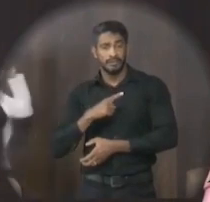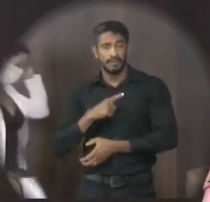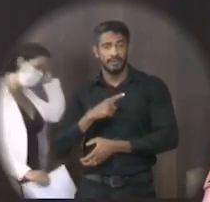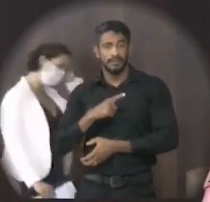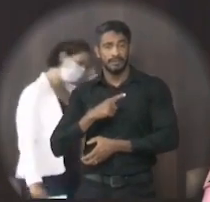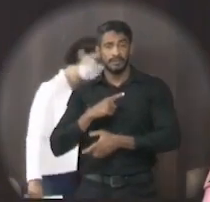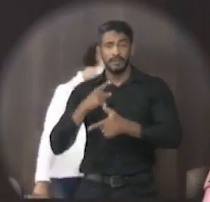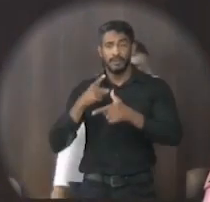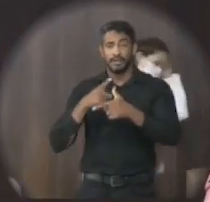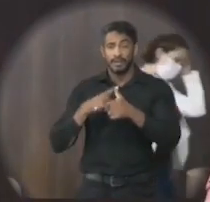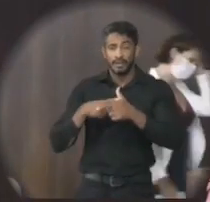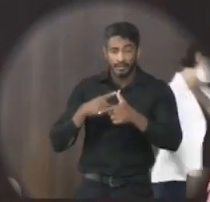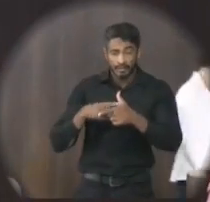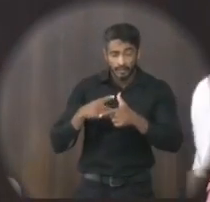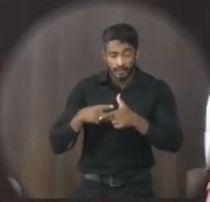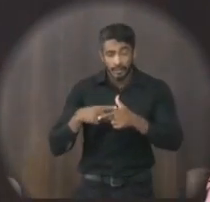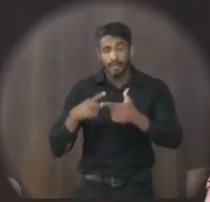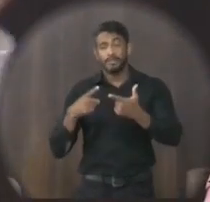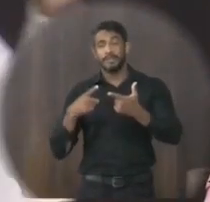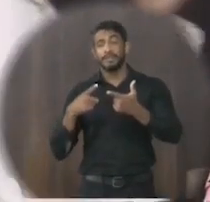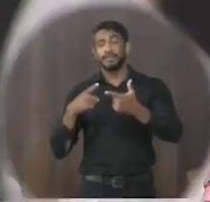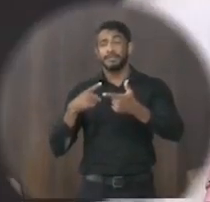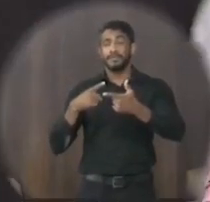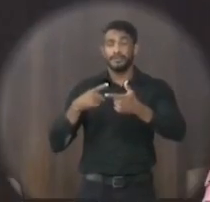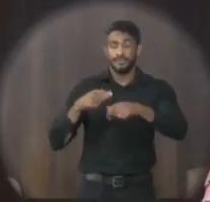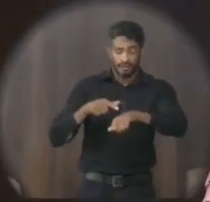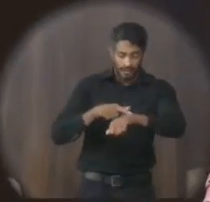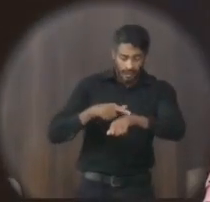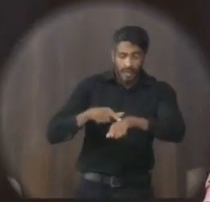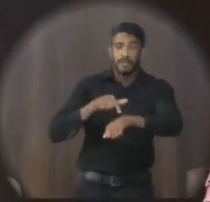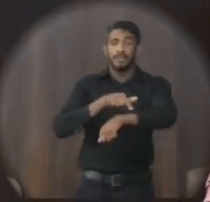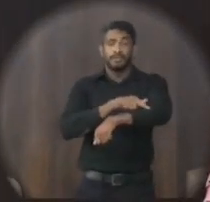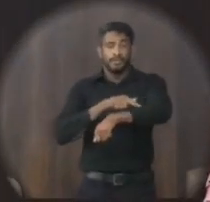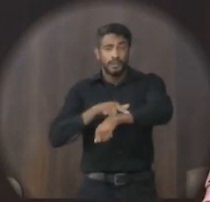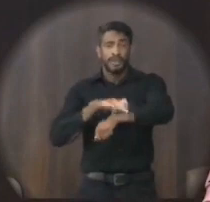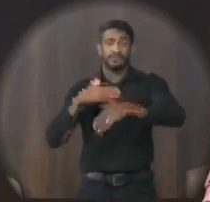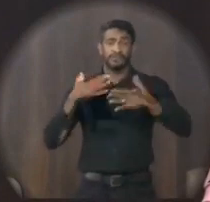casos de lesões menos graves.